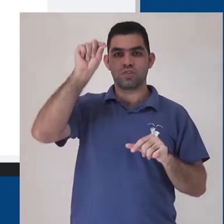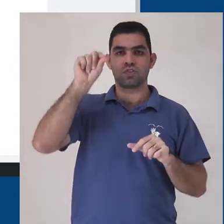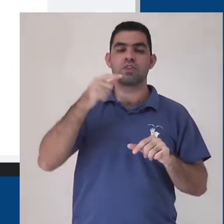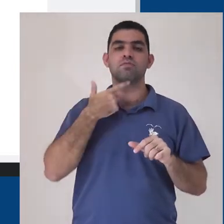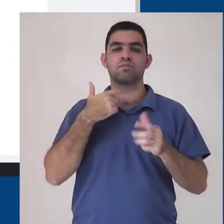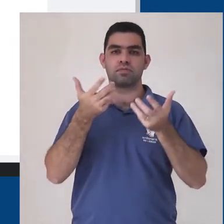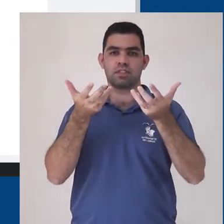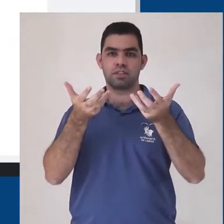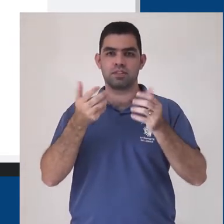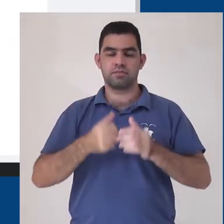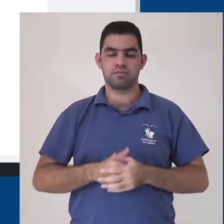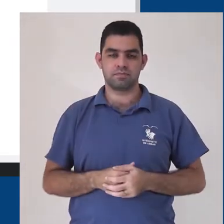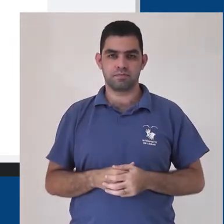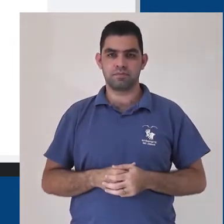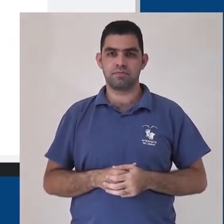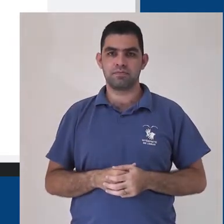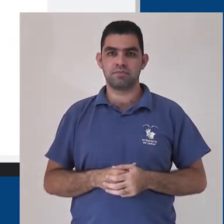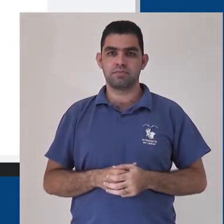opção desejada.